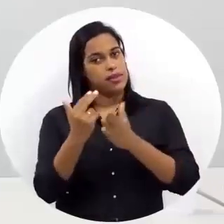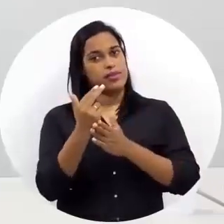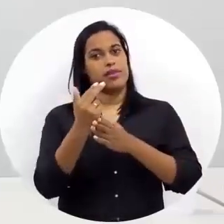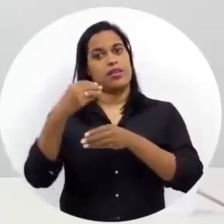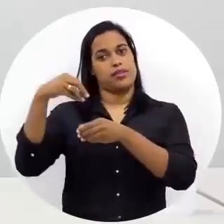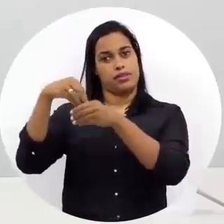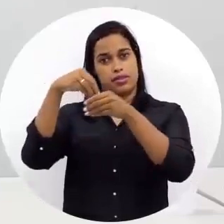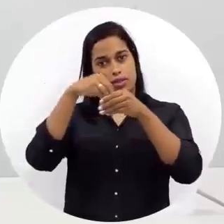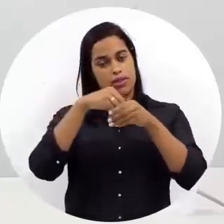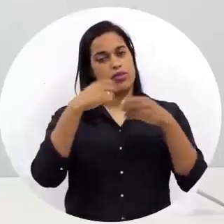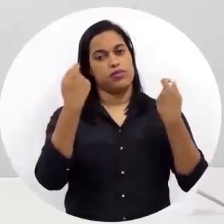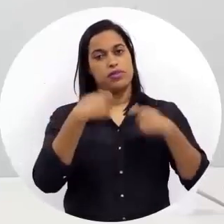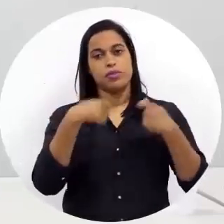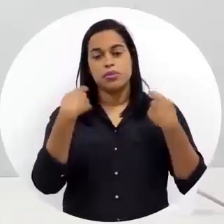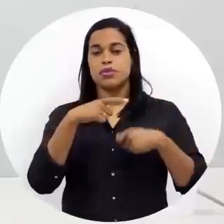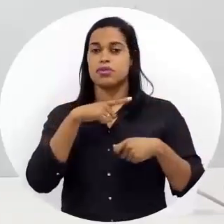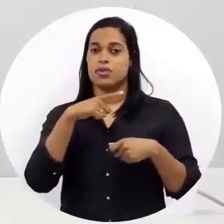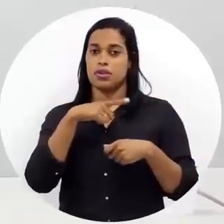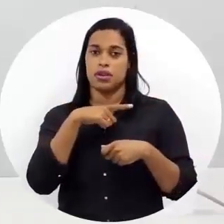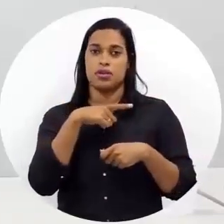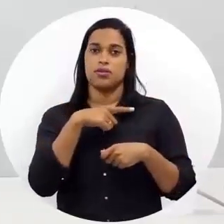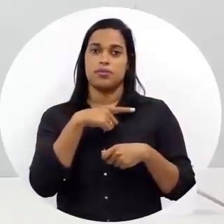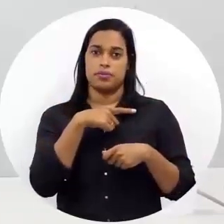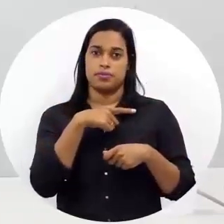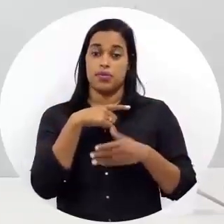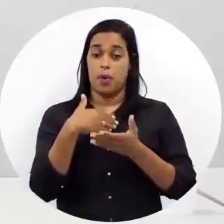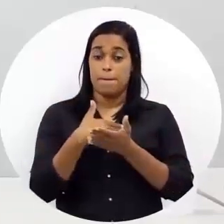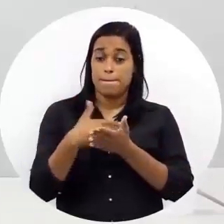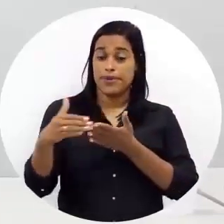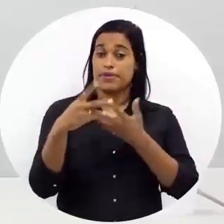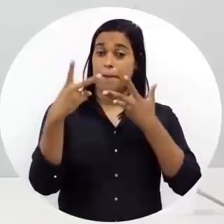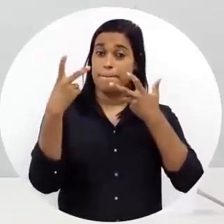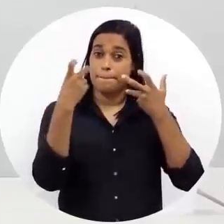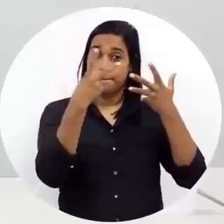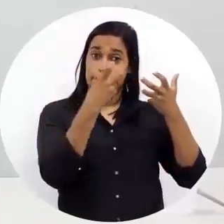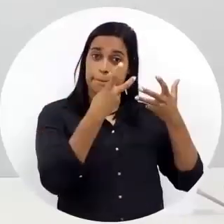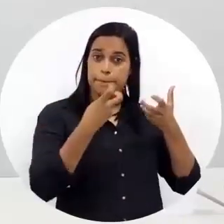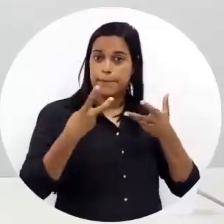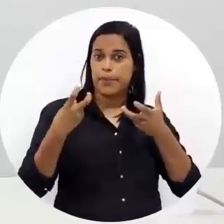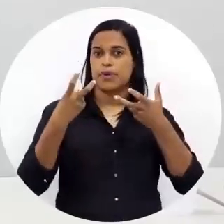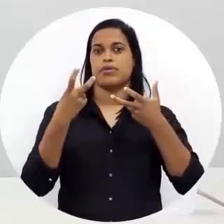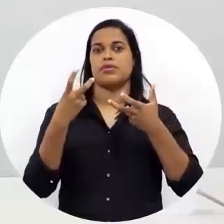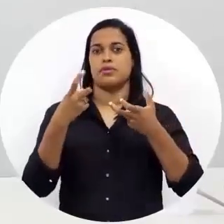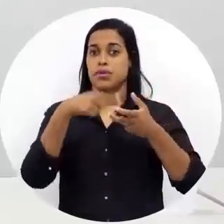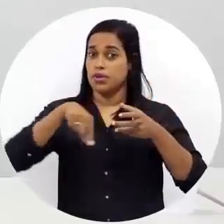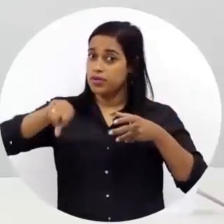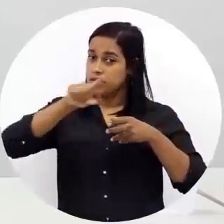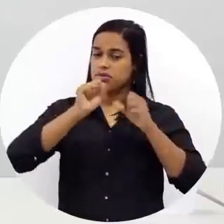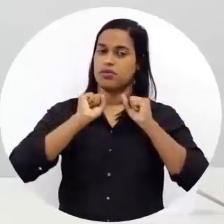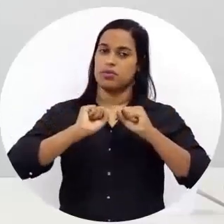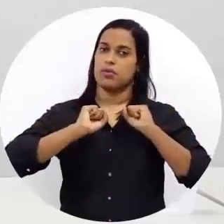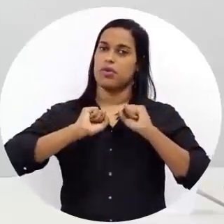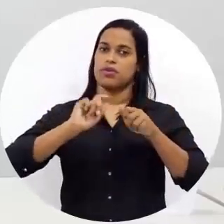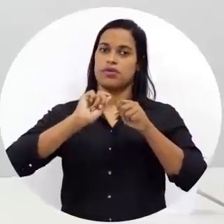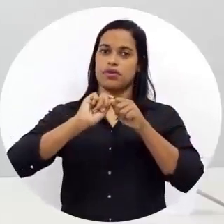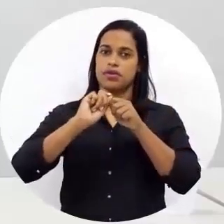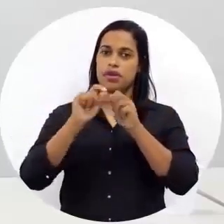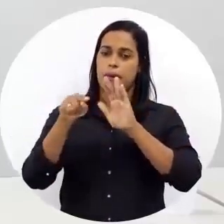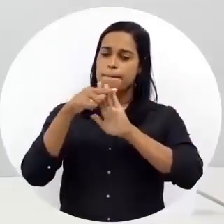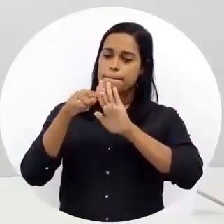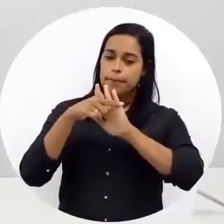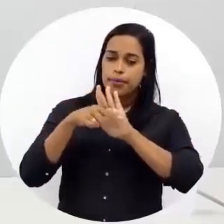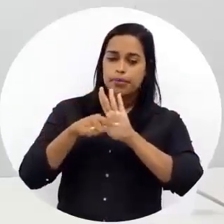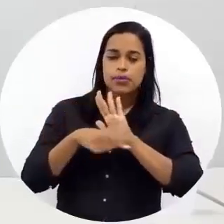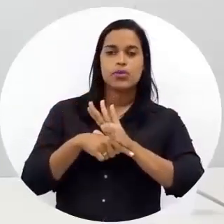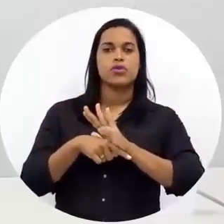e interiores, vocês têm que começar a perceber, né? Que vocês podem, sim, fazer